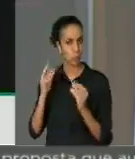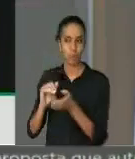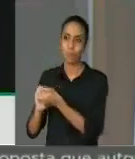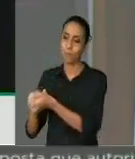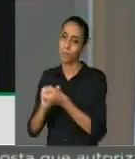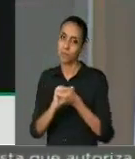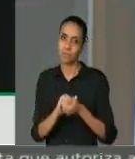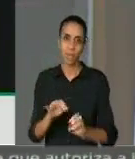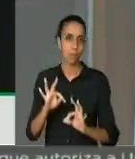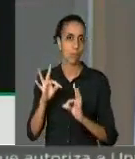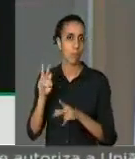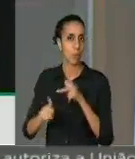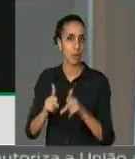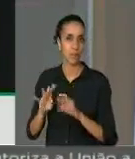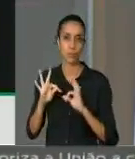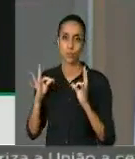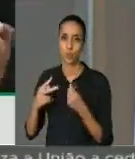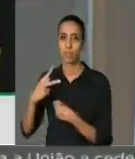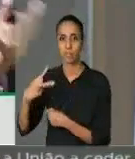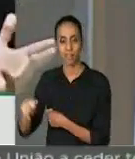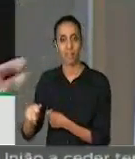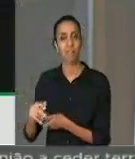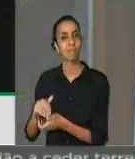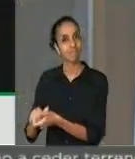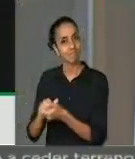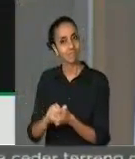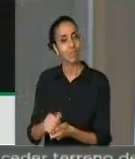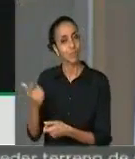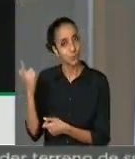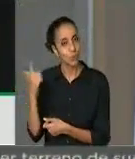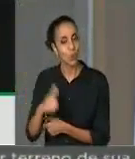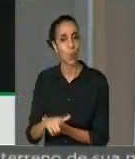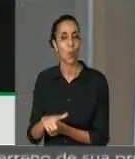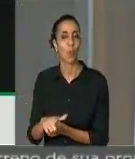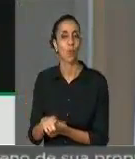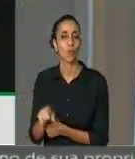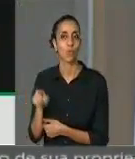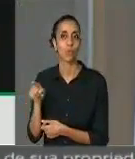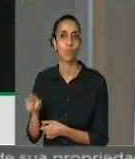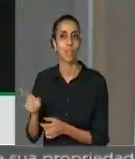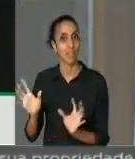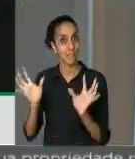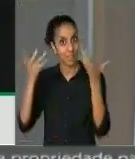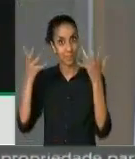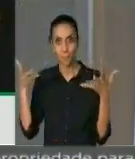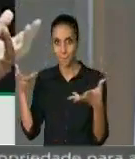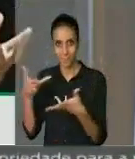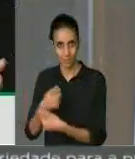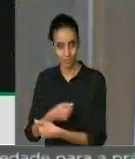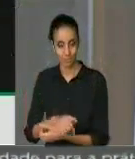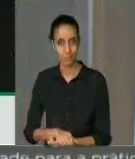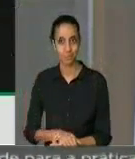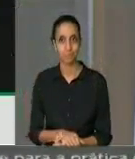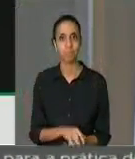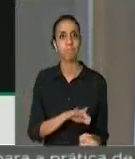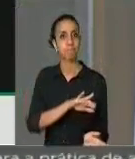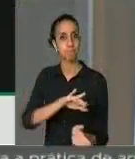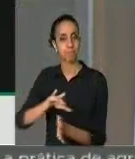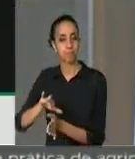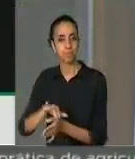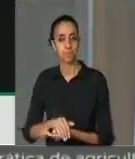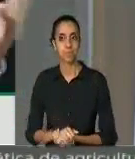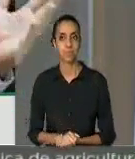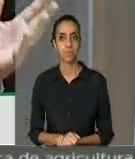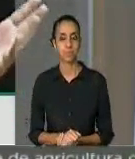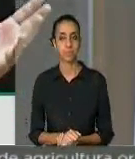população de Serra Holândia, que realiza, mais uma vez, esta brilhante festa. E, concluindo, senhor presidente,